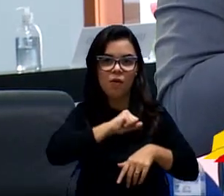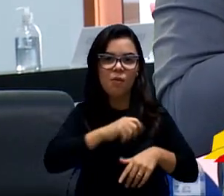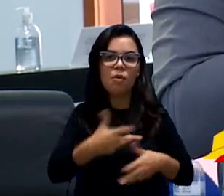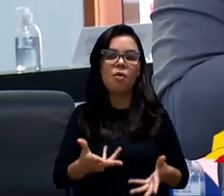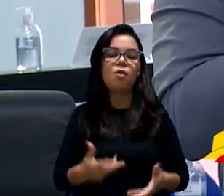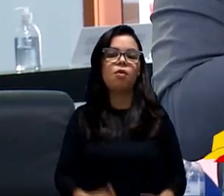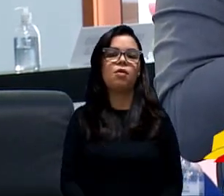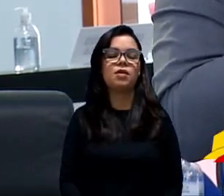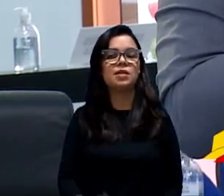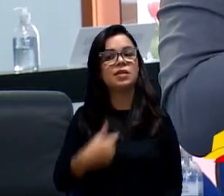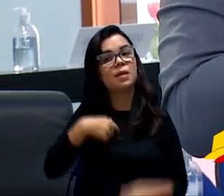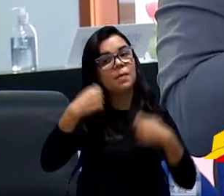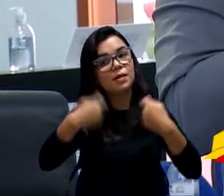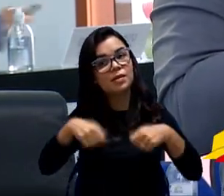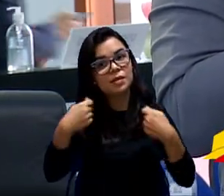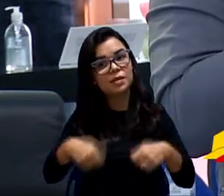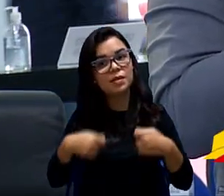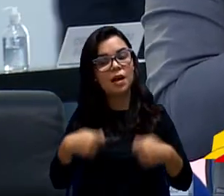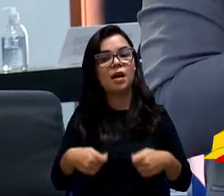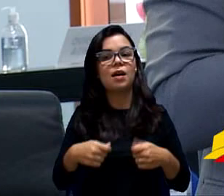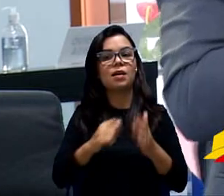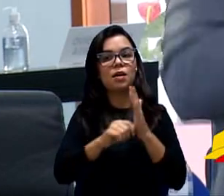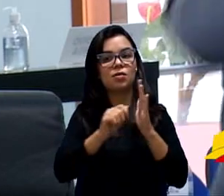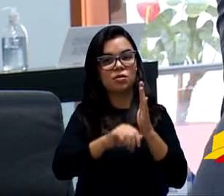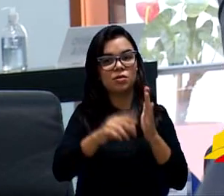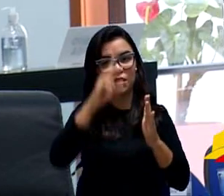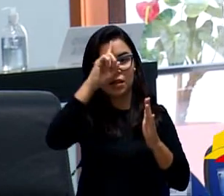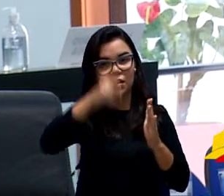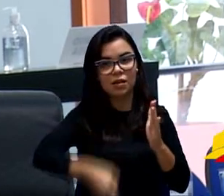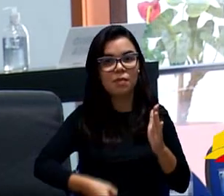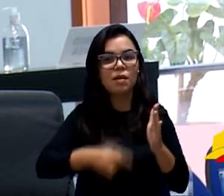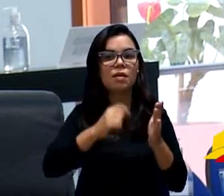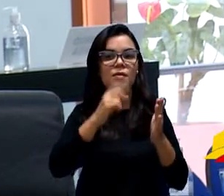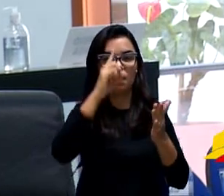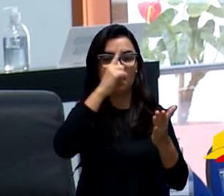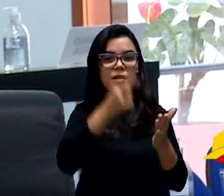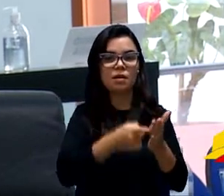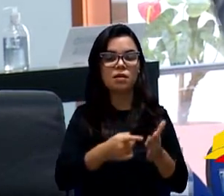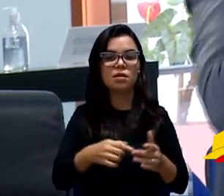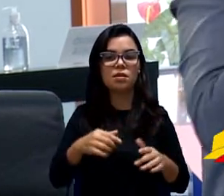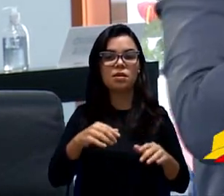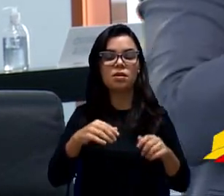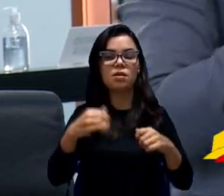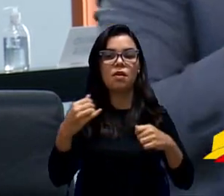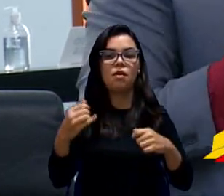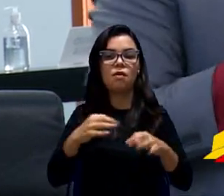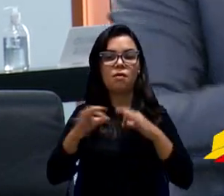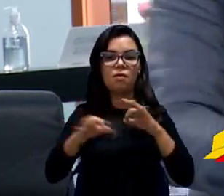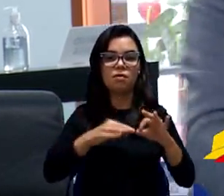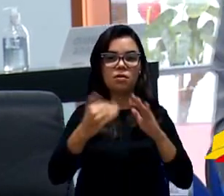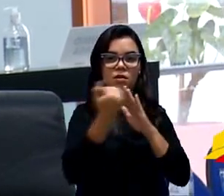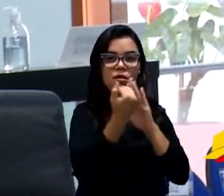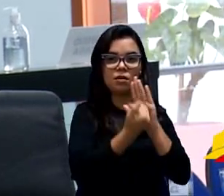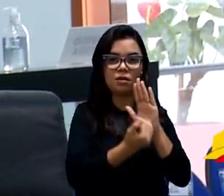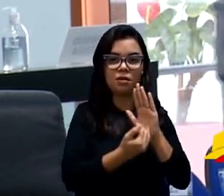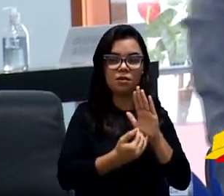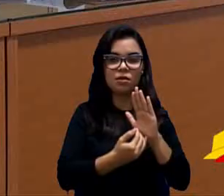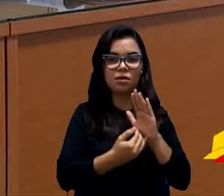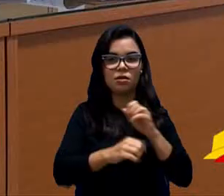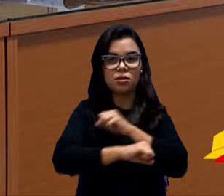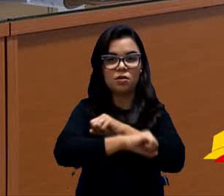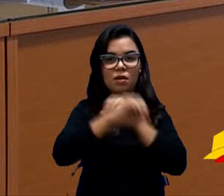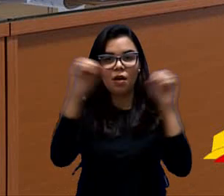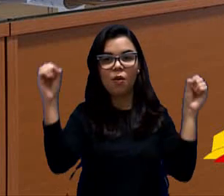se precisar, Cláudio, eu sei que ninguém manda na sua caneta. Se for projeto interessante assim, a gente amanhece aqui votando. Glória a Deus. Obrigado.